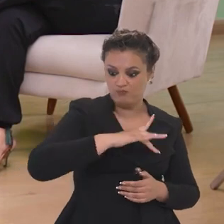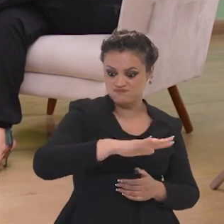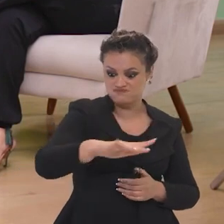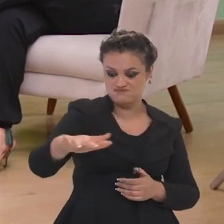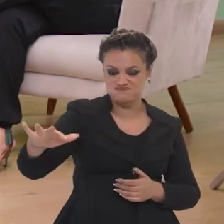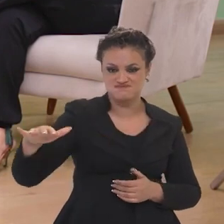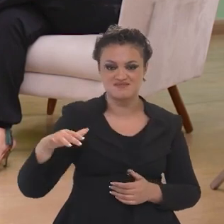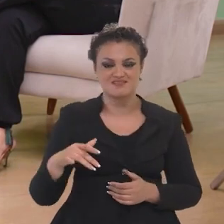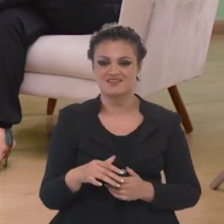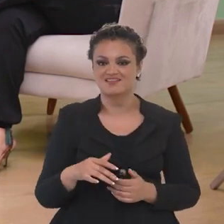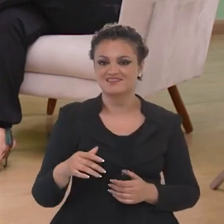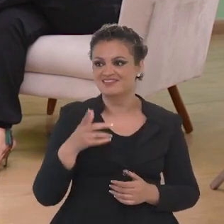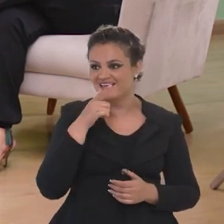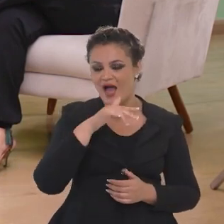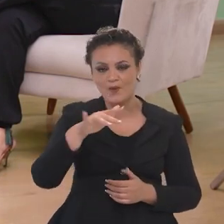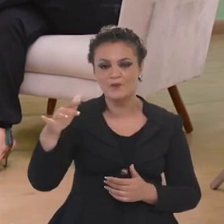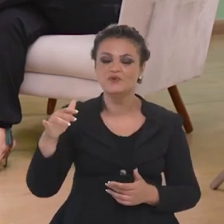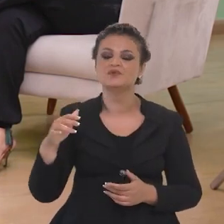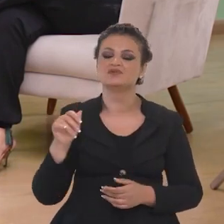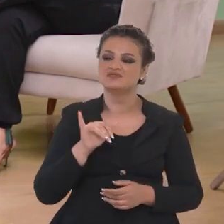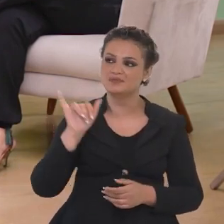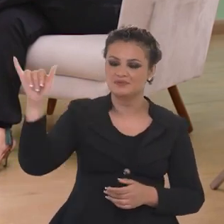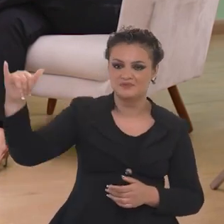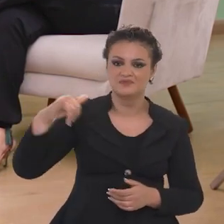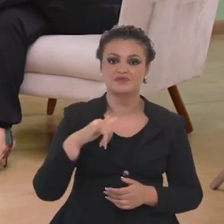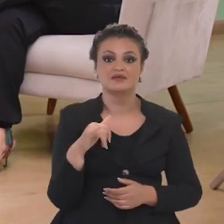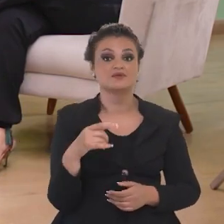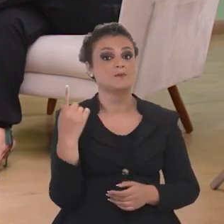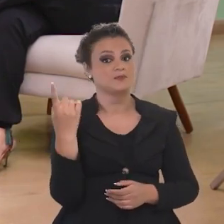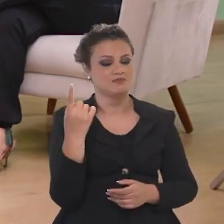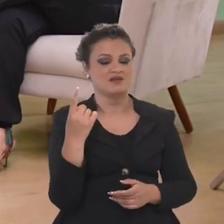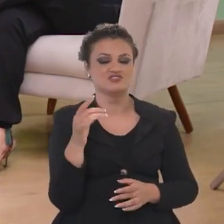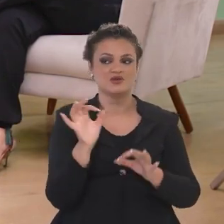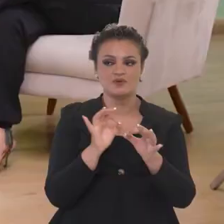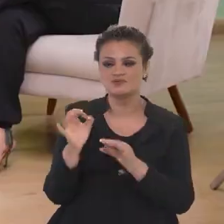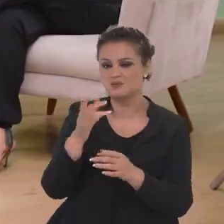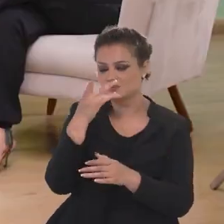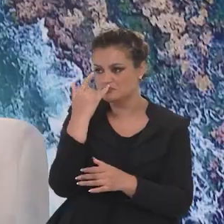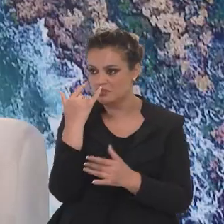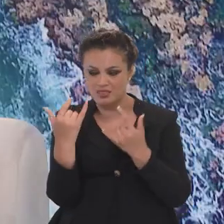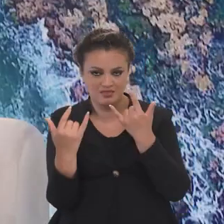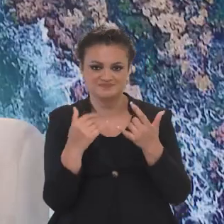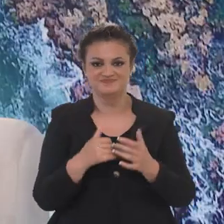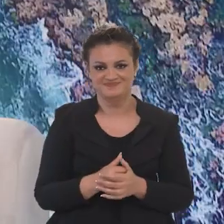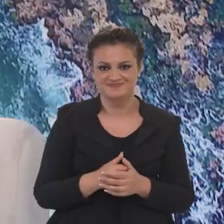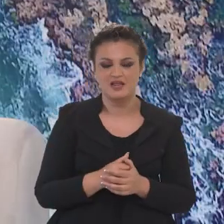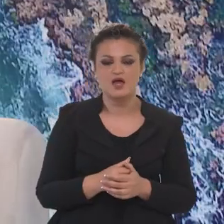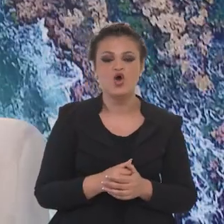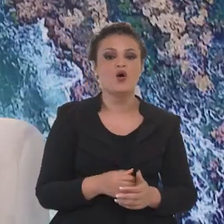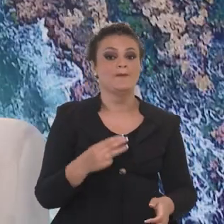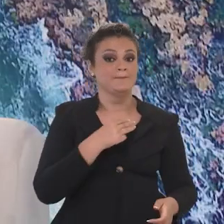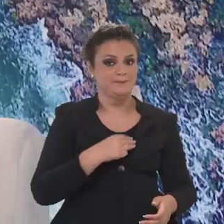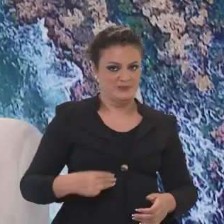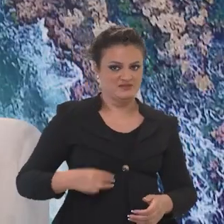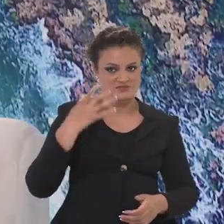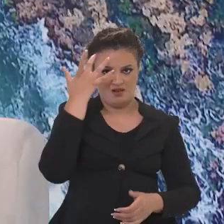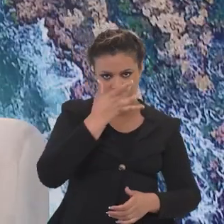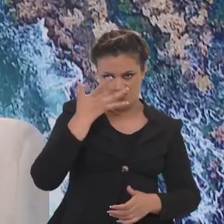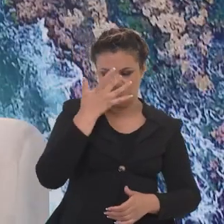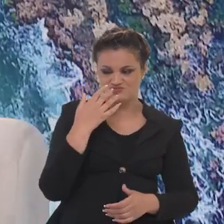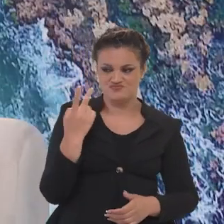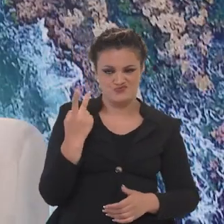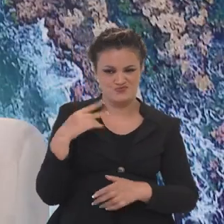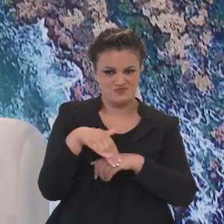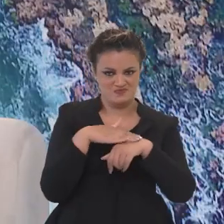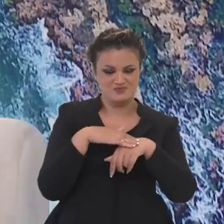distância enorme do mercado norte-americano. Mas a gente precisa criar, primeiro, atrativos. Eu tive com o ministro Haddad essa semana